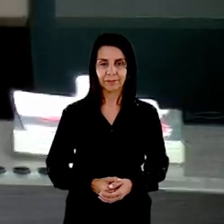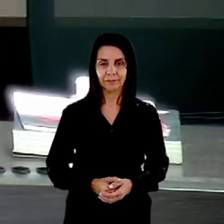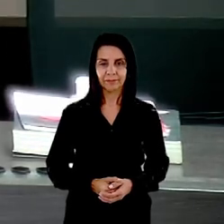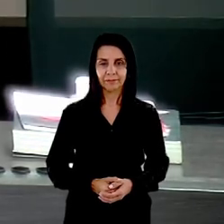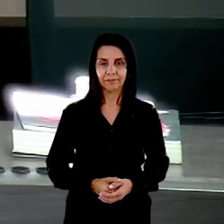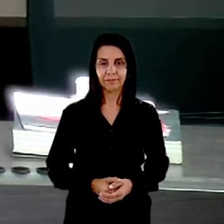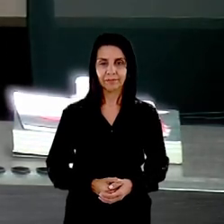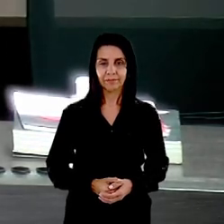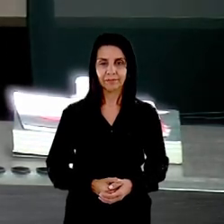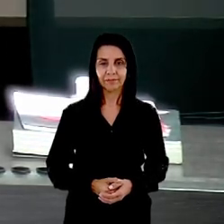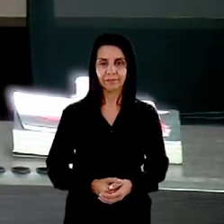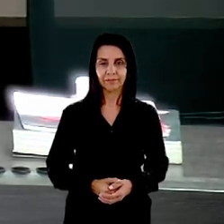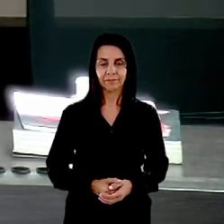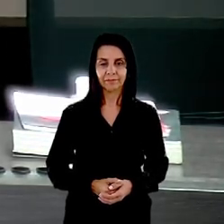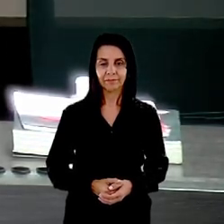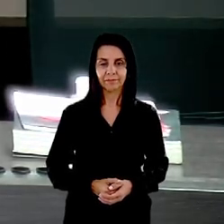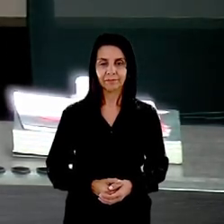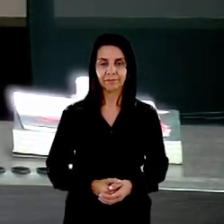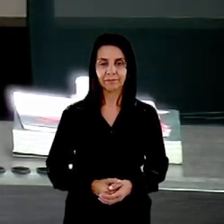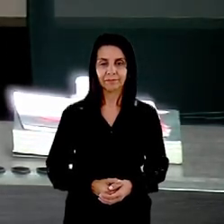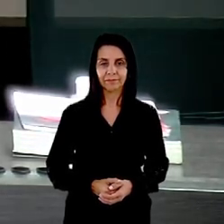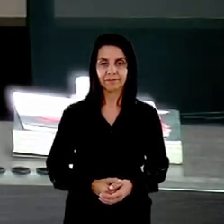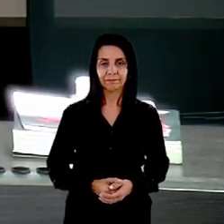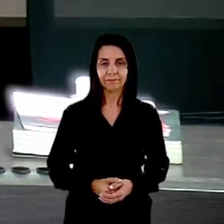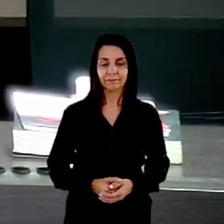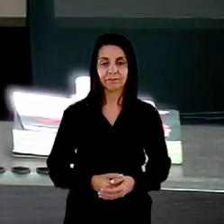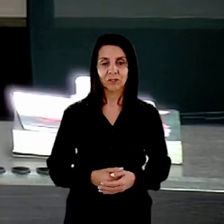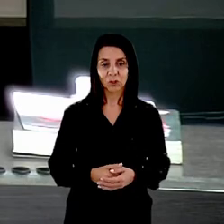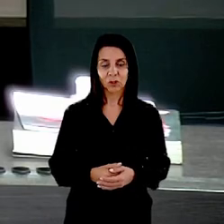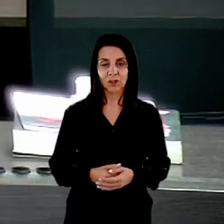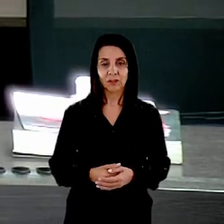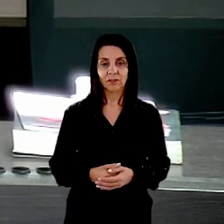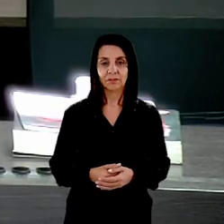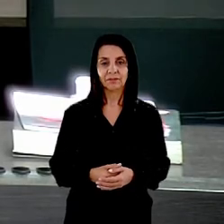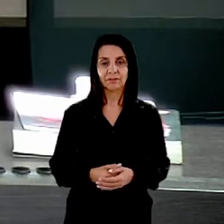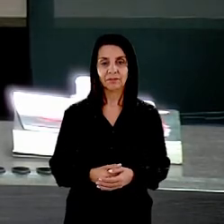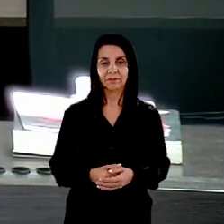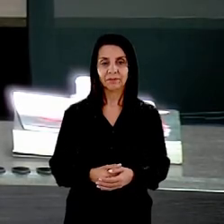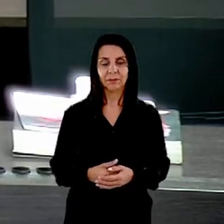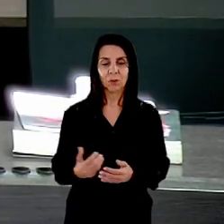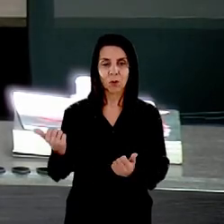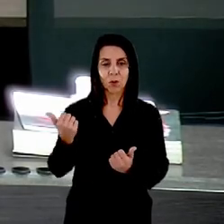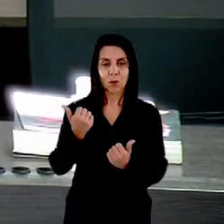considerando que o conselheiro Otávio Luiz Roberto Júnior não está presente eu falarei em nome dele